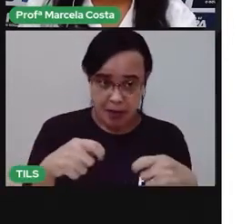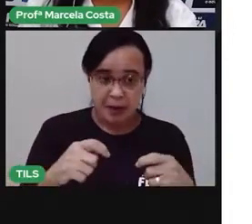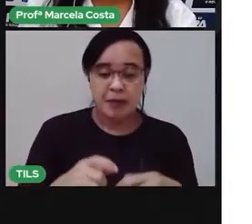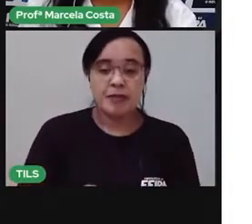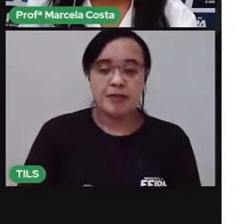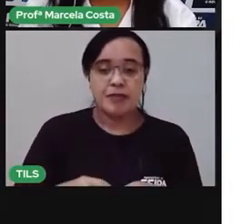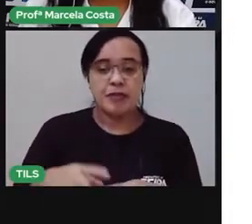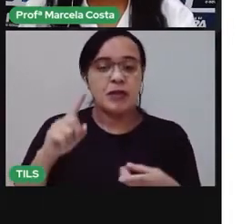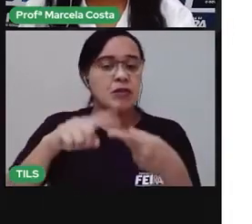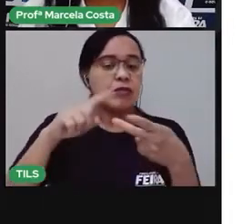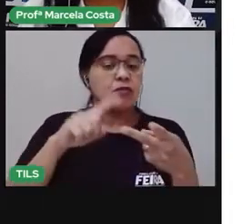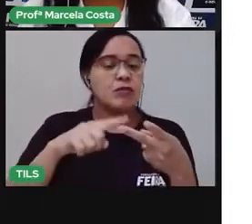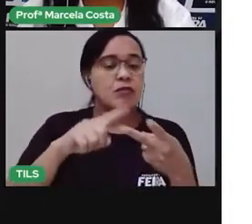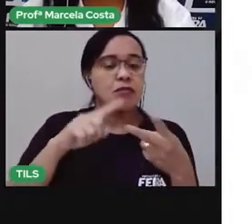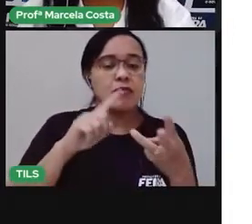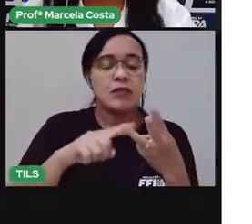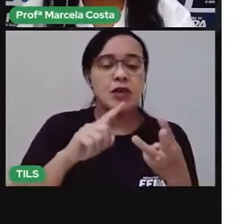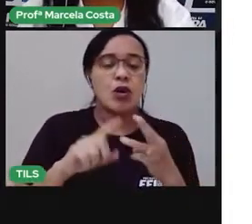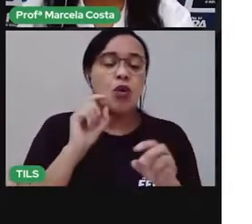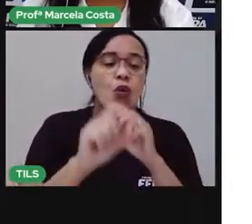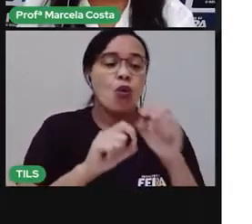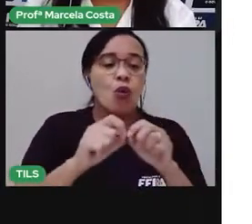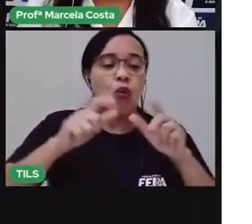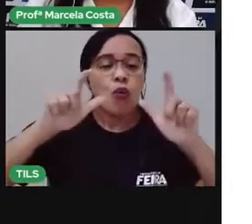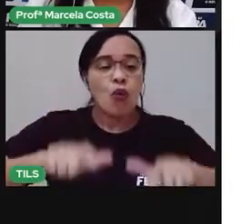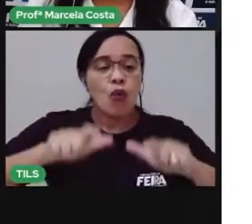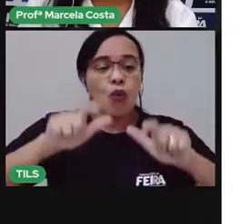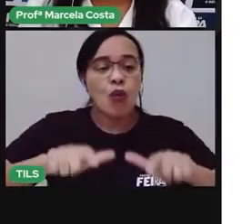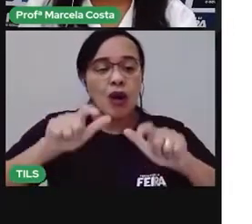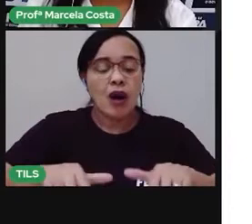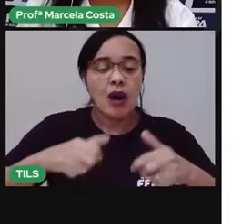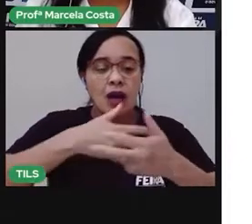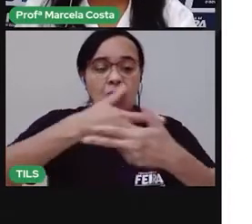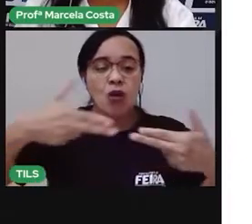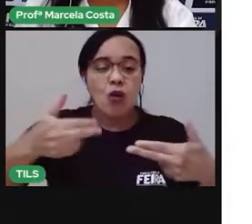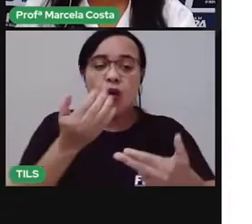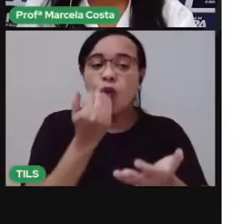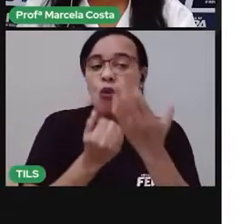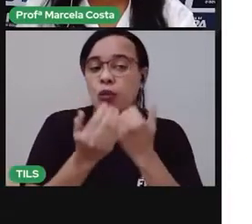Geralmente, todas as casas têm uma cozinha. O que é que tem numa cozinha?